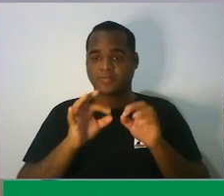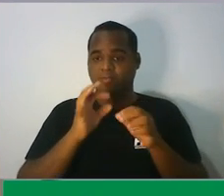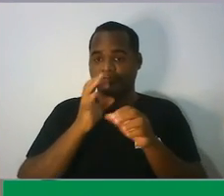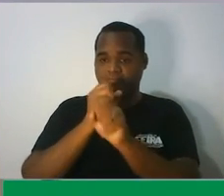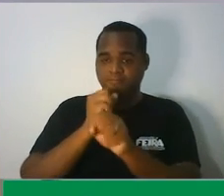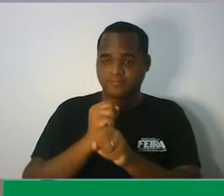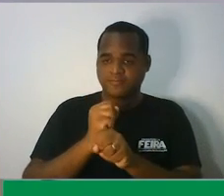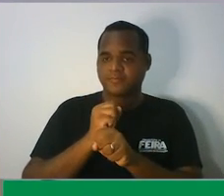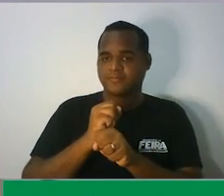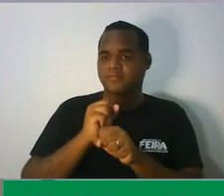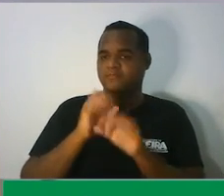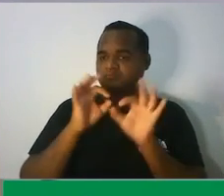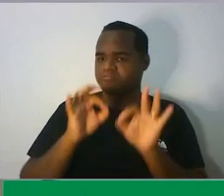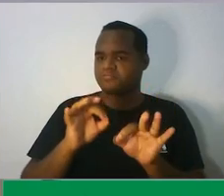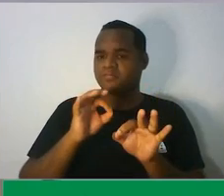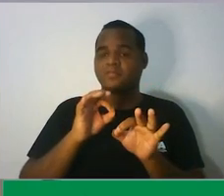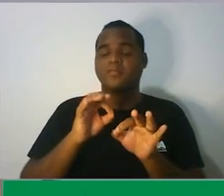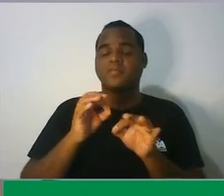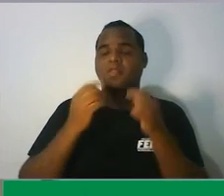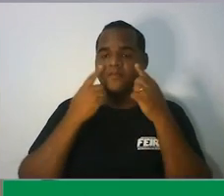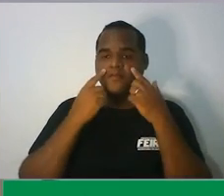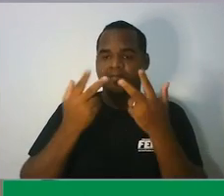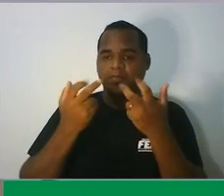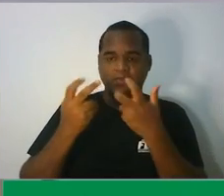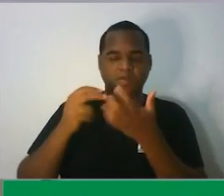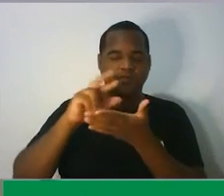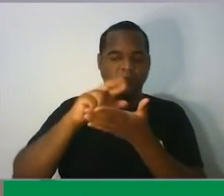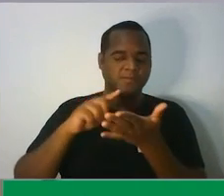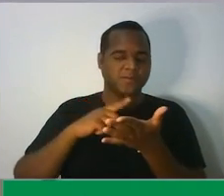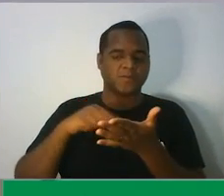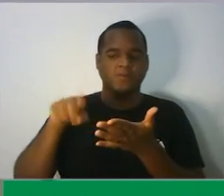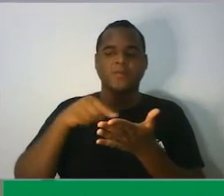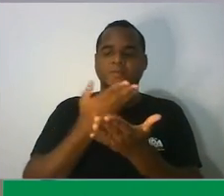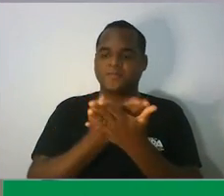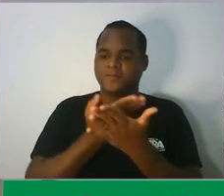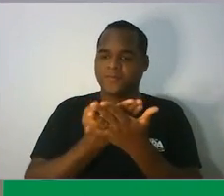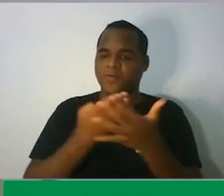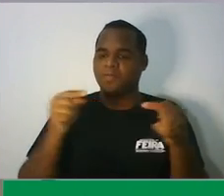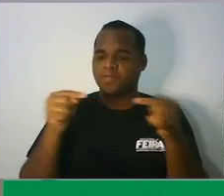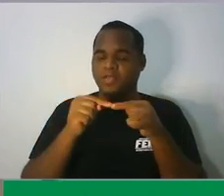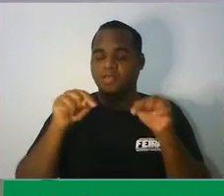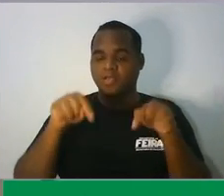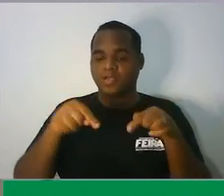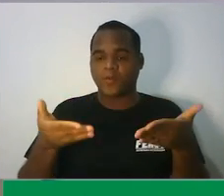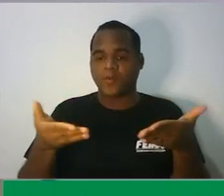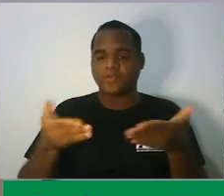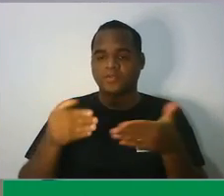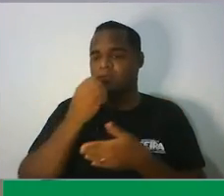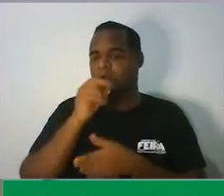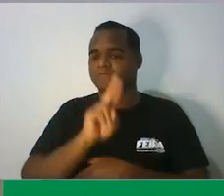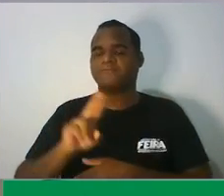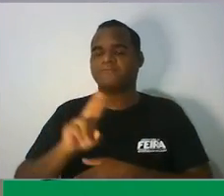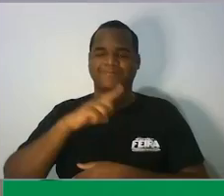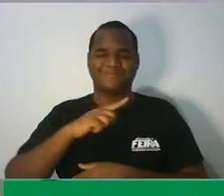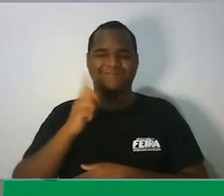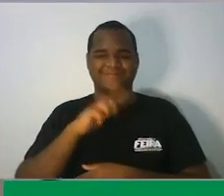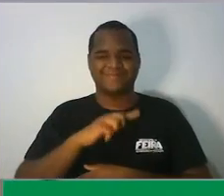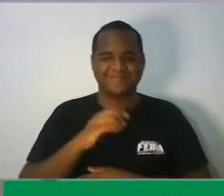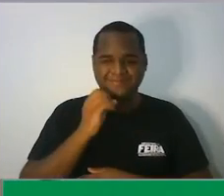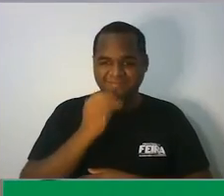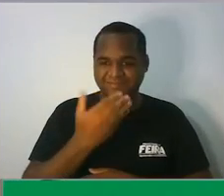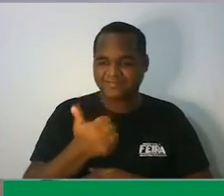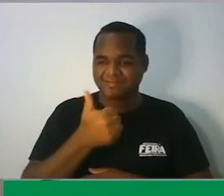para essa situação e vai ver que esse assunto que a gente estudou nessa aula de hoje foi muito útil tá bom?